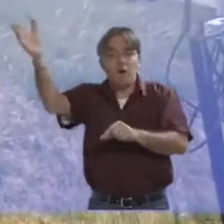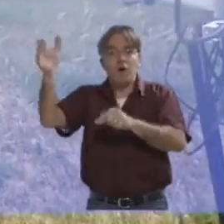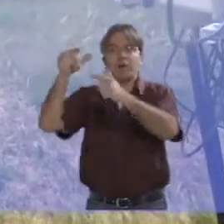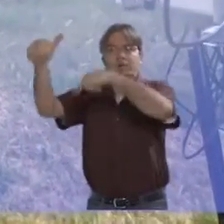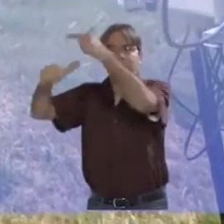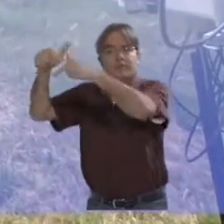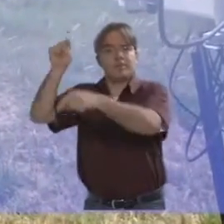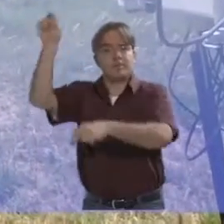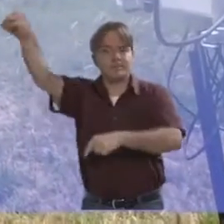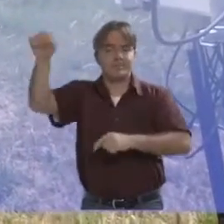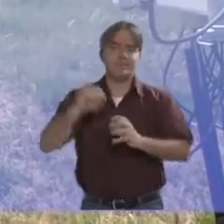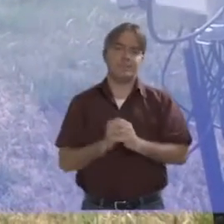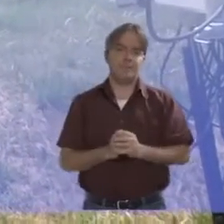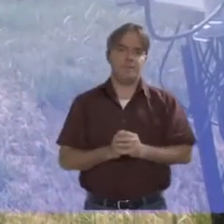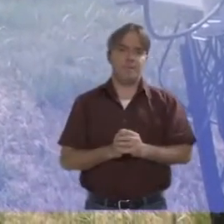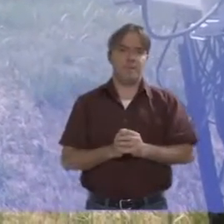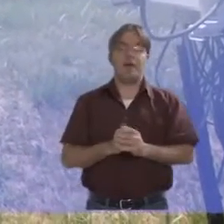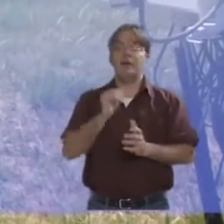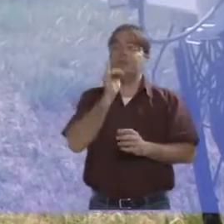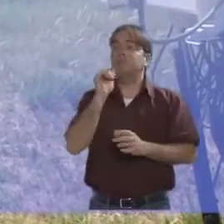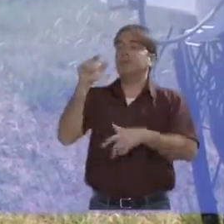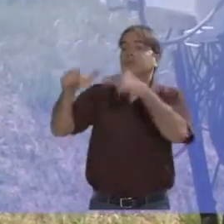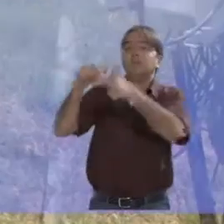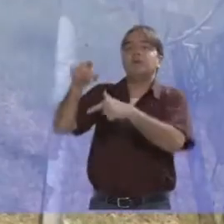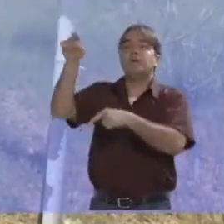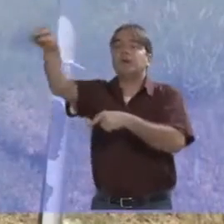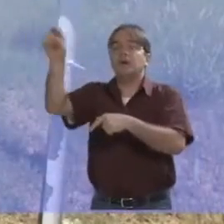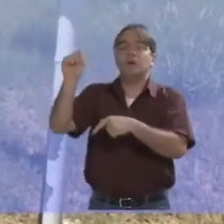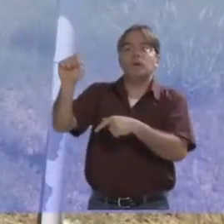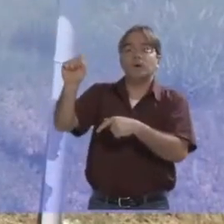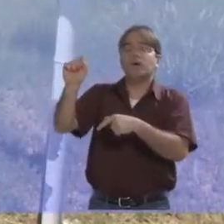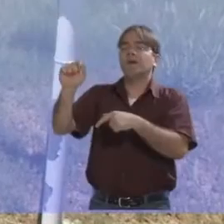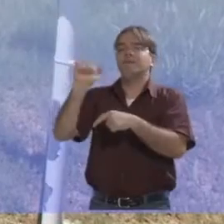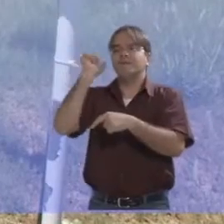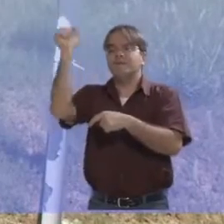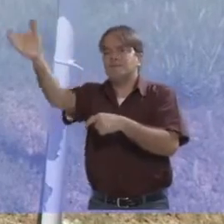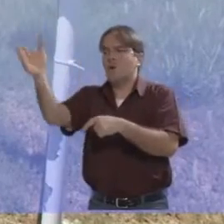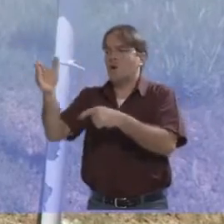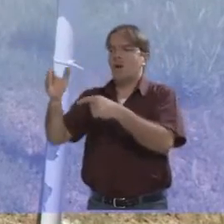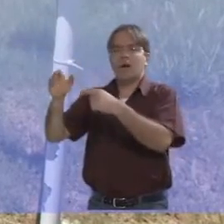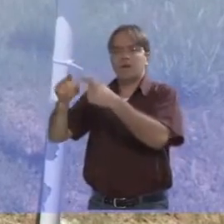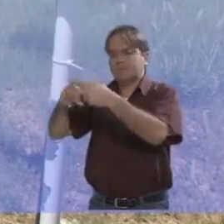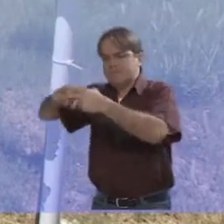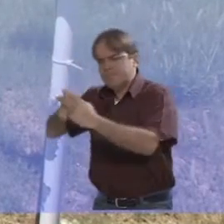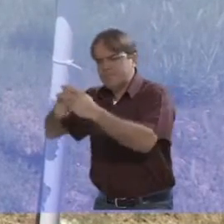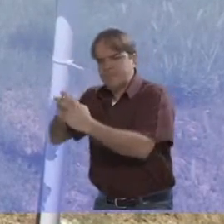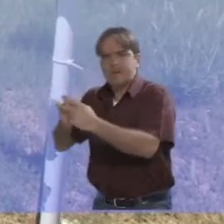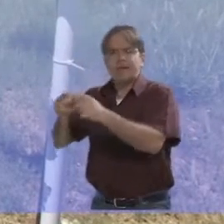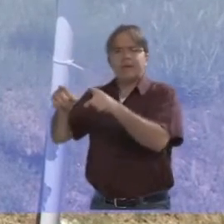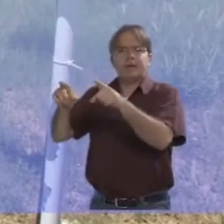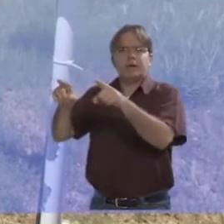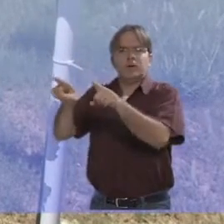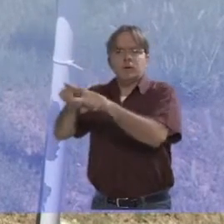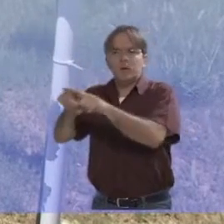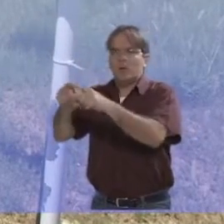no campo. Nós atuamos também, além da montagem dos equipamentos, na manutenção das nossas estações. Nós dispomos de duas estações